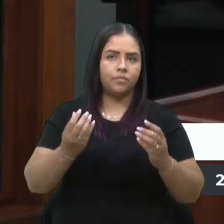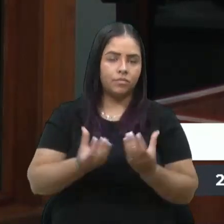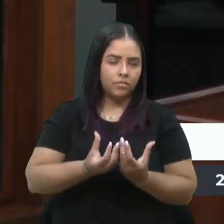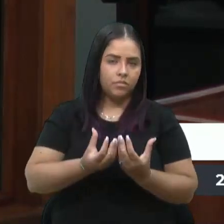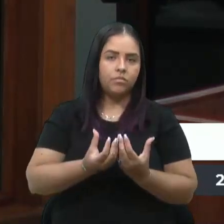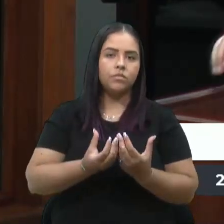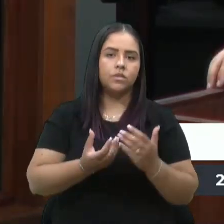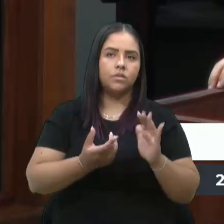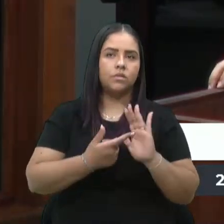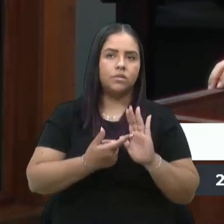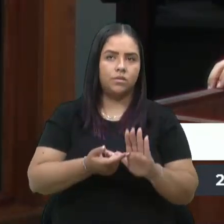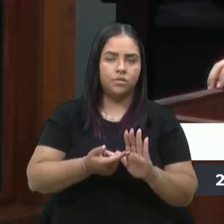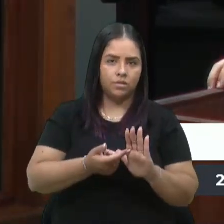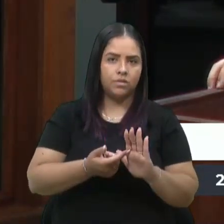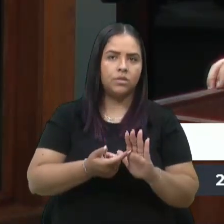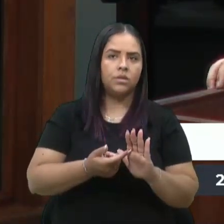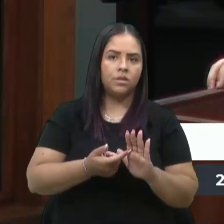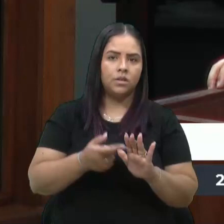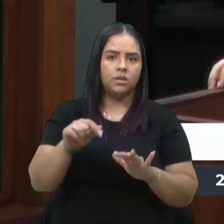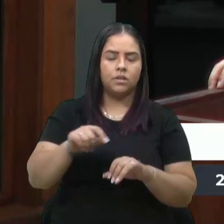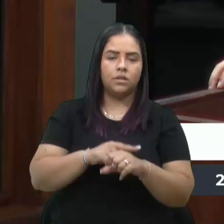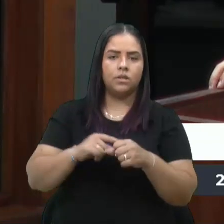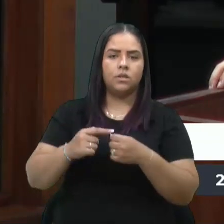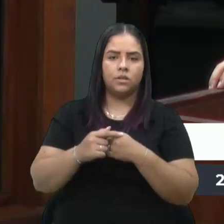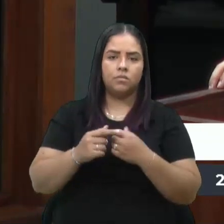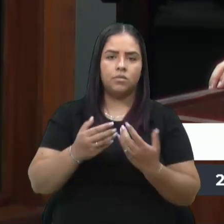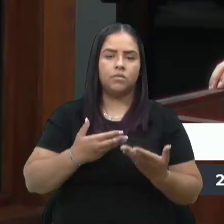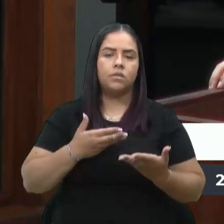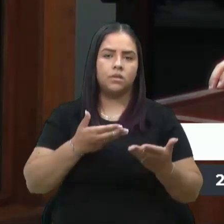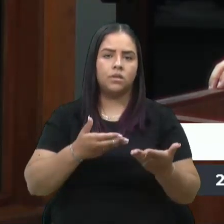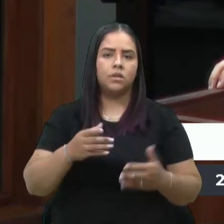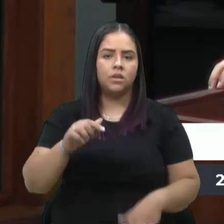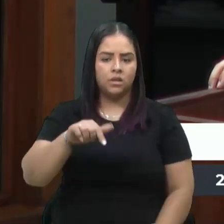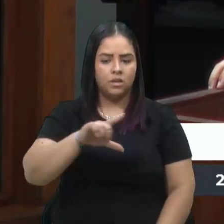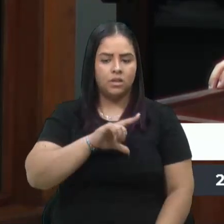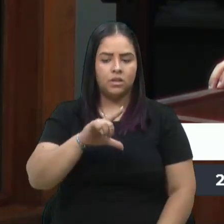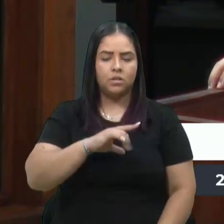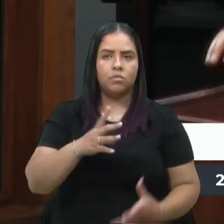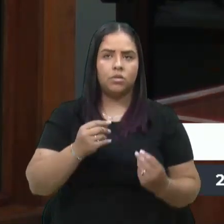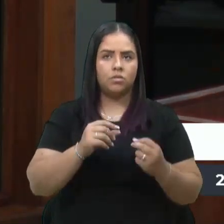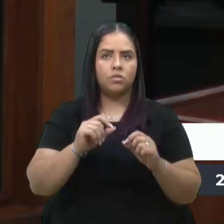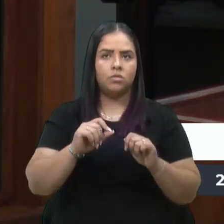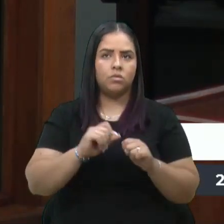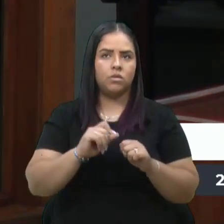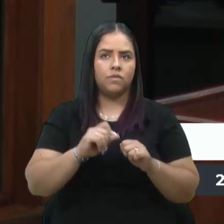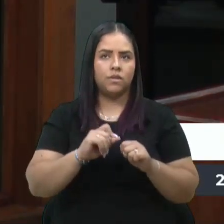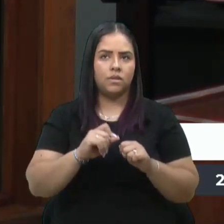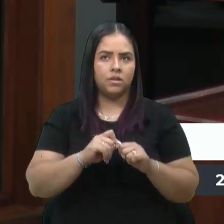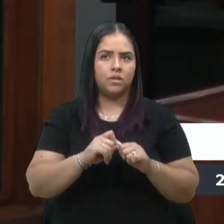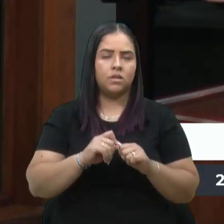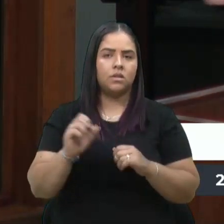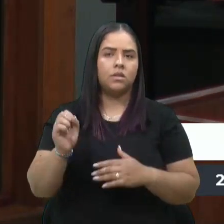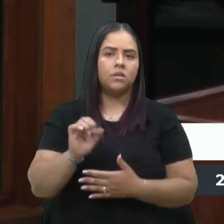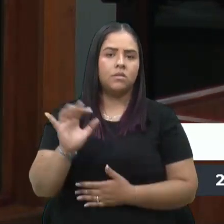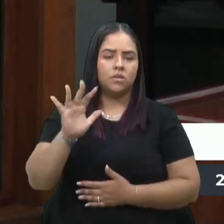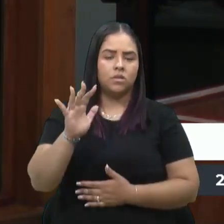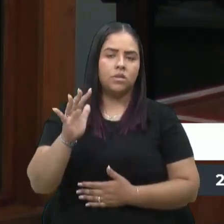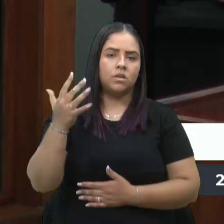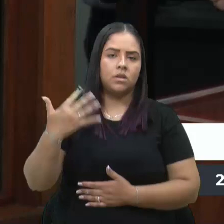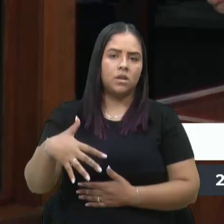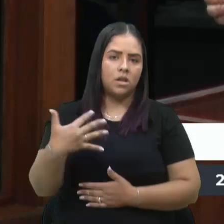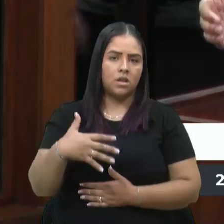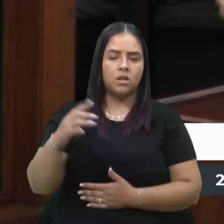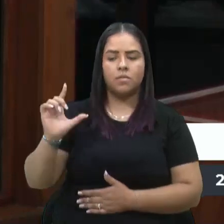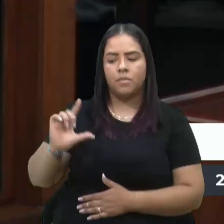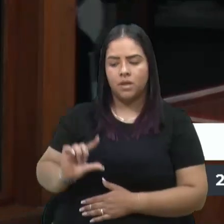e mostrar para a cidade e para os visitantes que aqui tem e tem muito o que fazer com valores altos, com